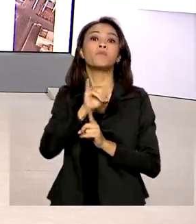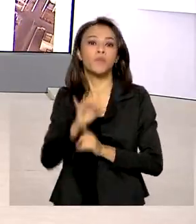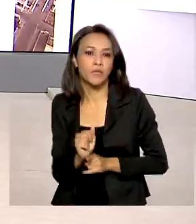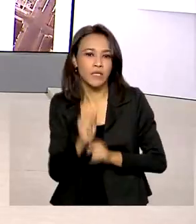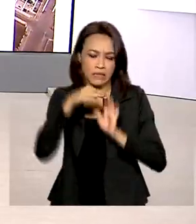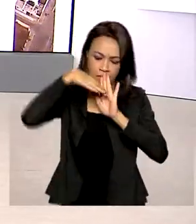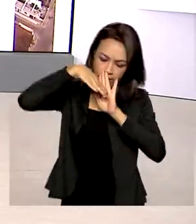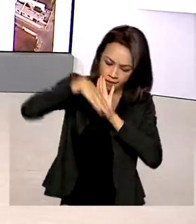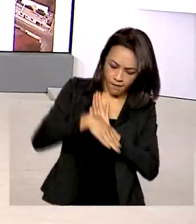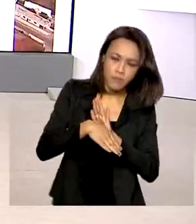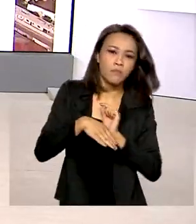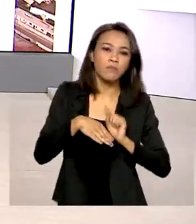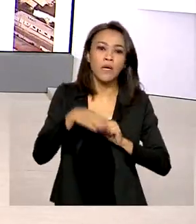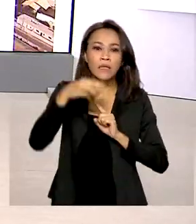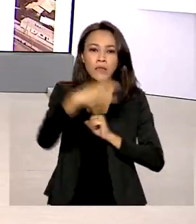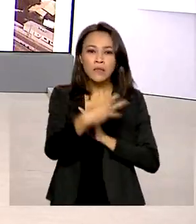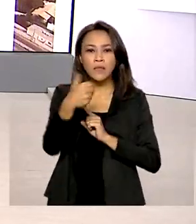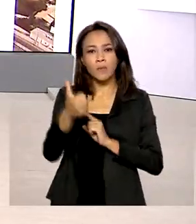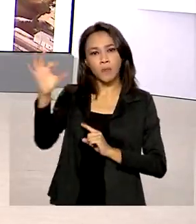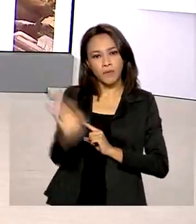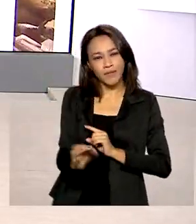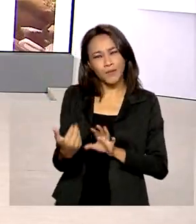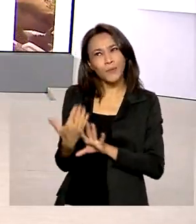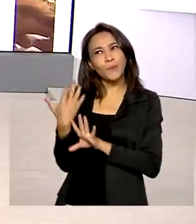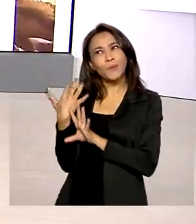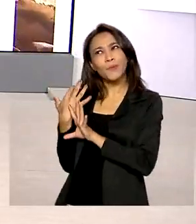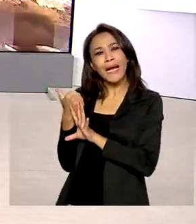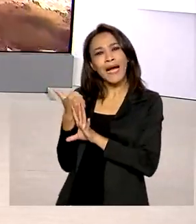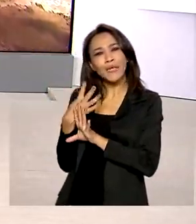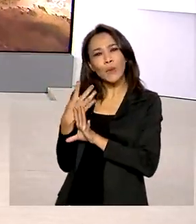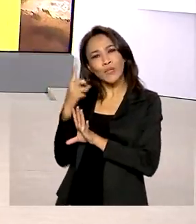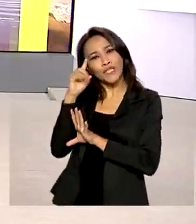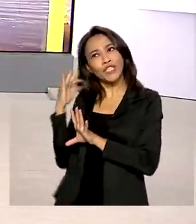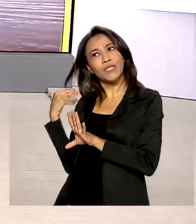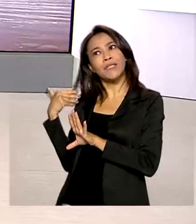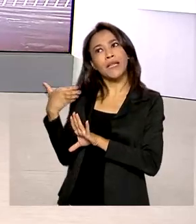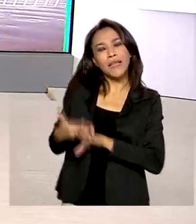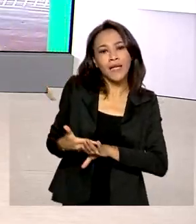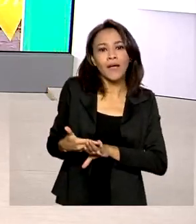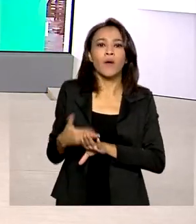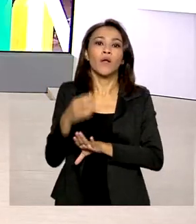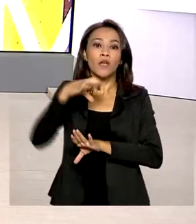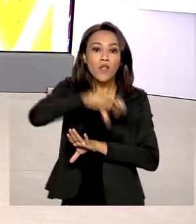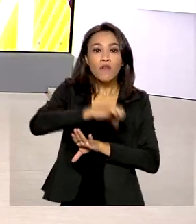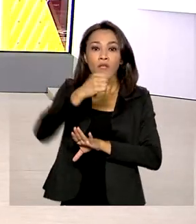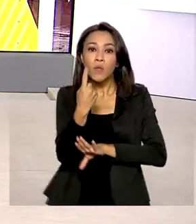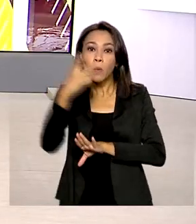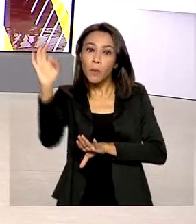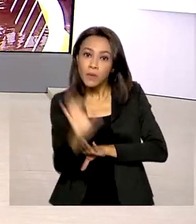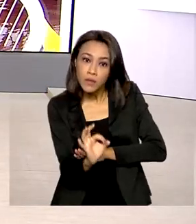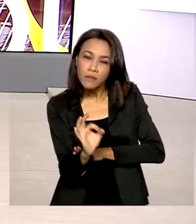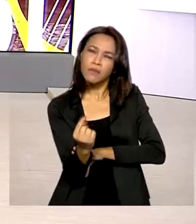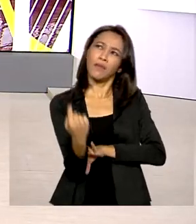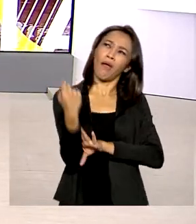uma queda de mais de 31% nos últimos 14 dias e de mais de 91% desde o pico da pandemia